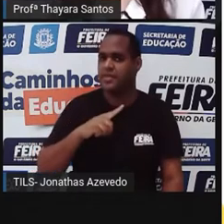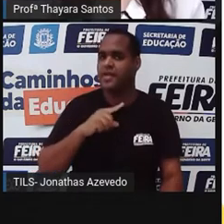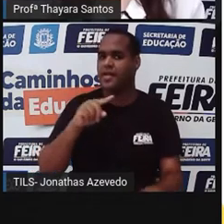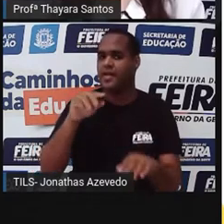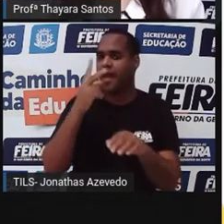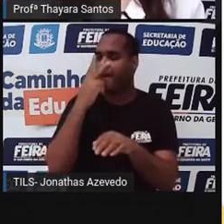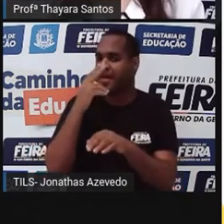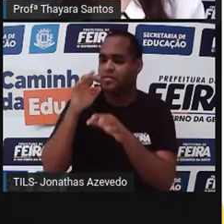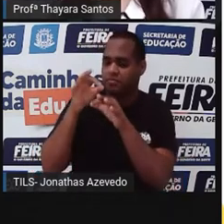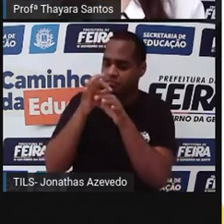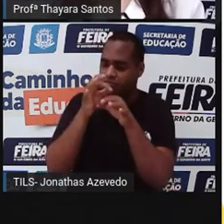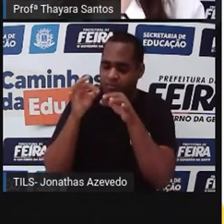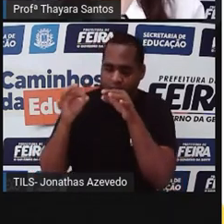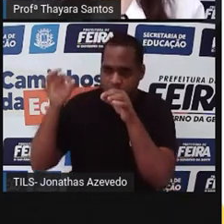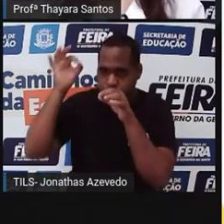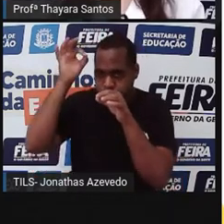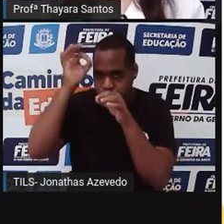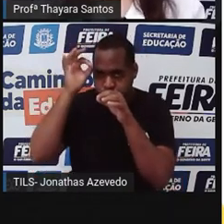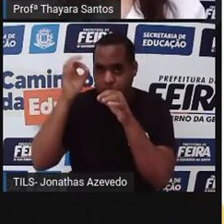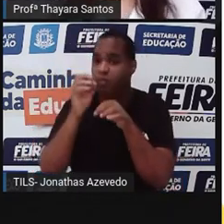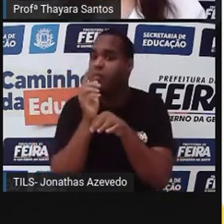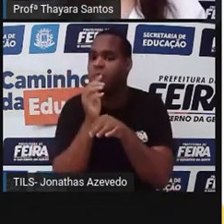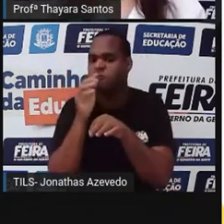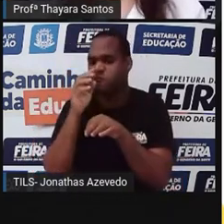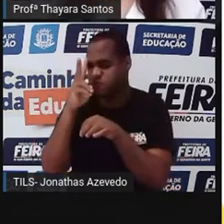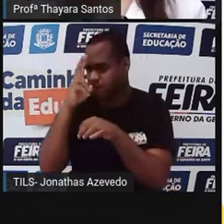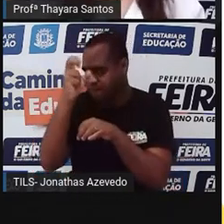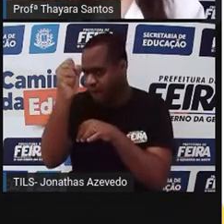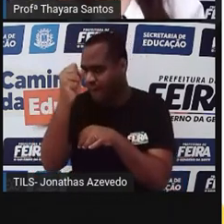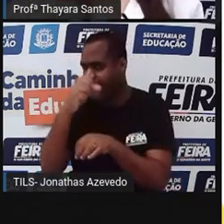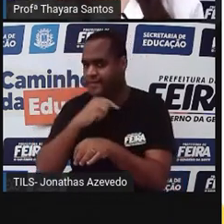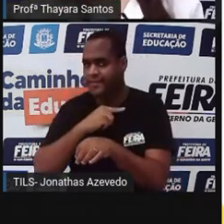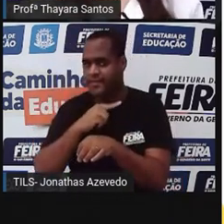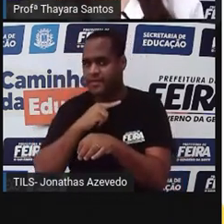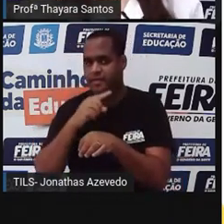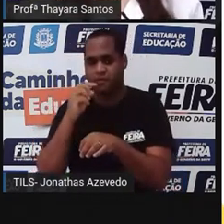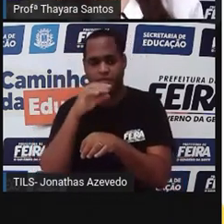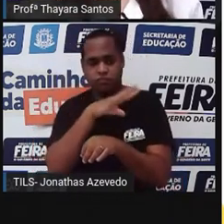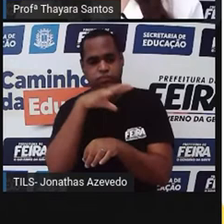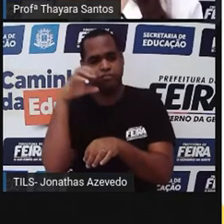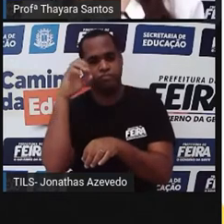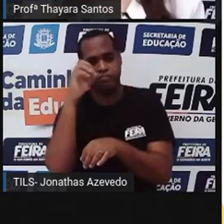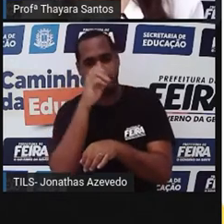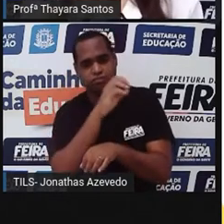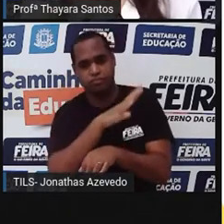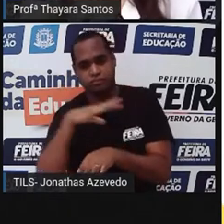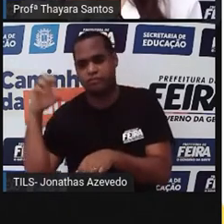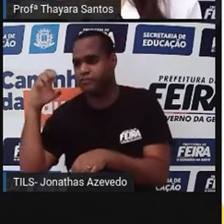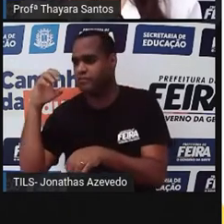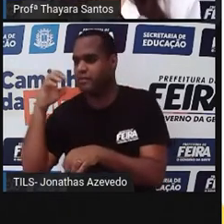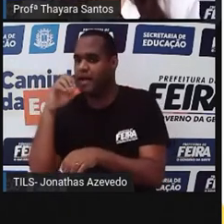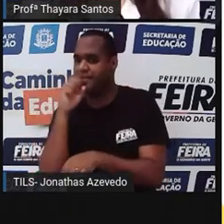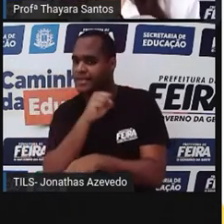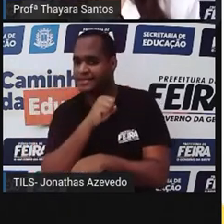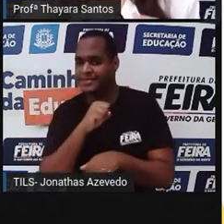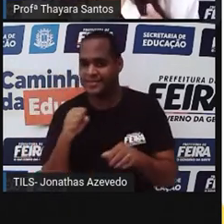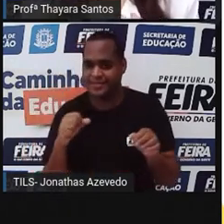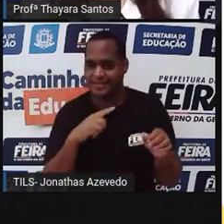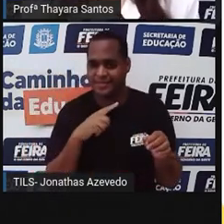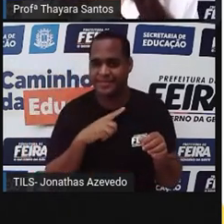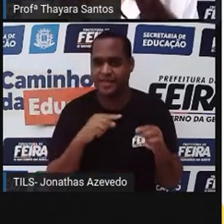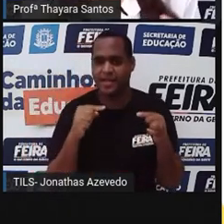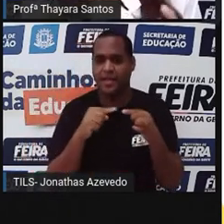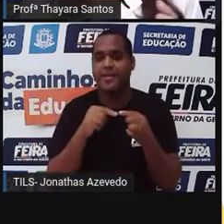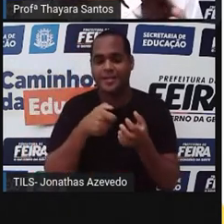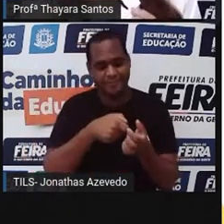faz com que ela pegue a água e use essa pressão da água para ela poder se locomover mais rápido. É que nem aquele lava